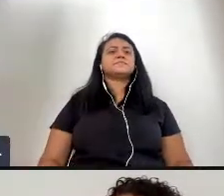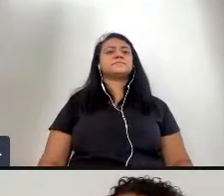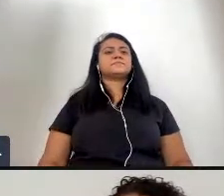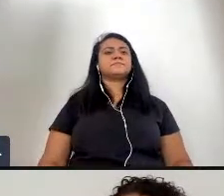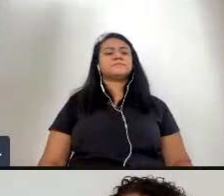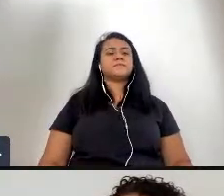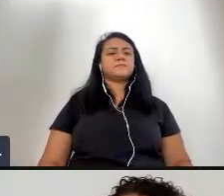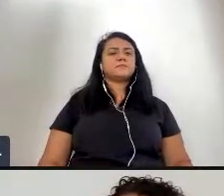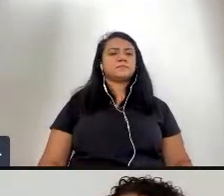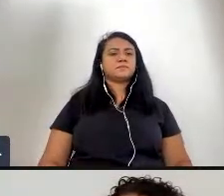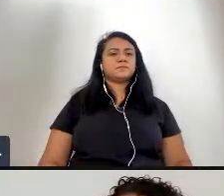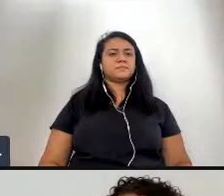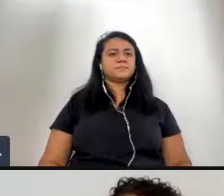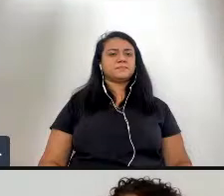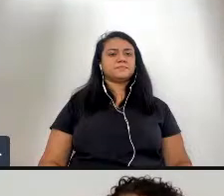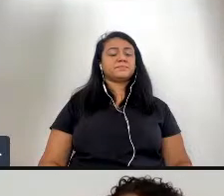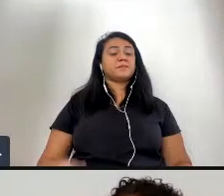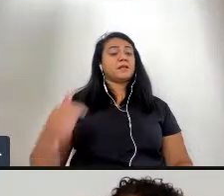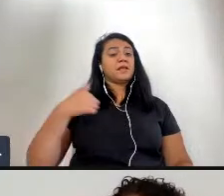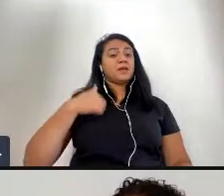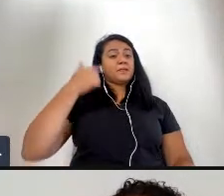essa pergunta